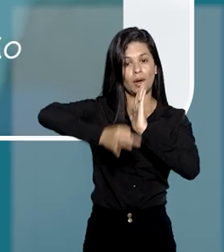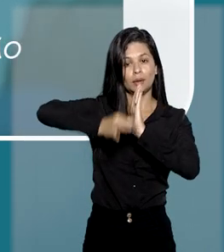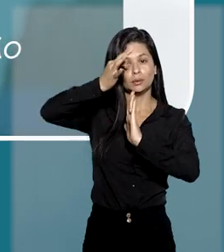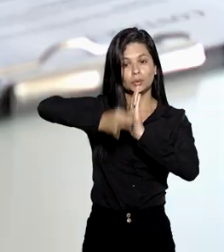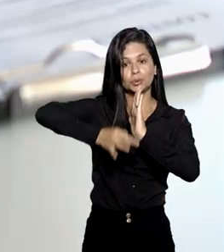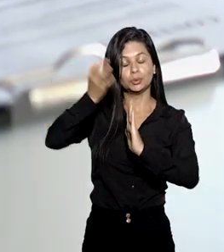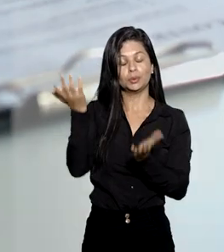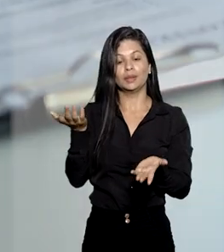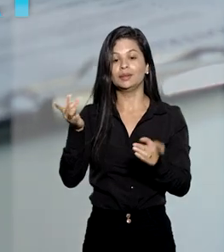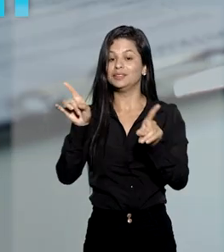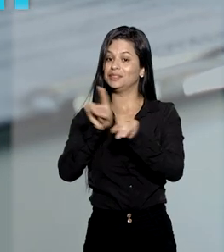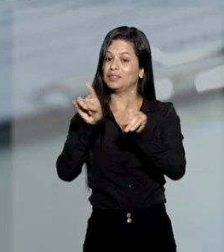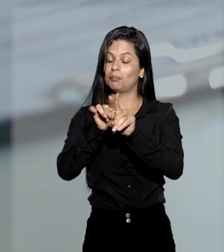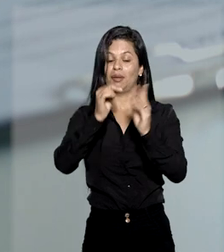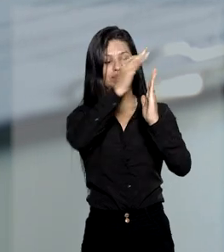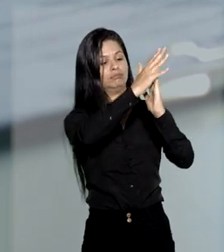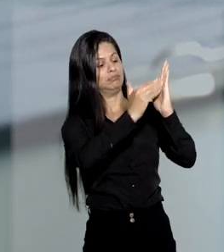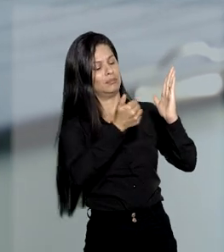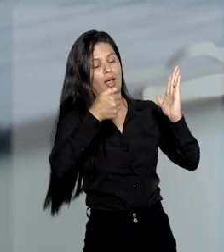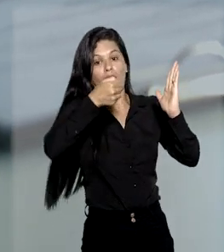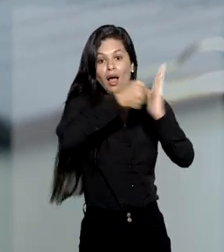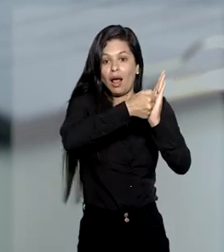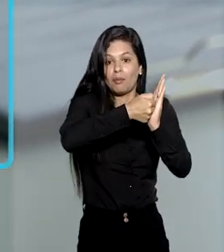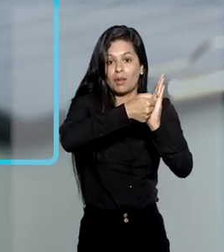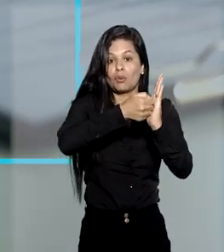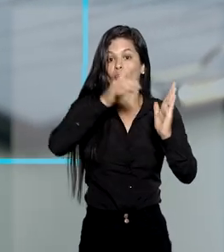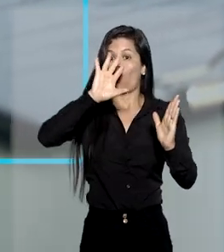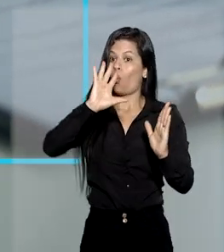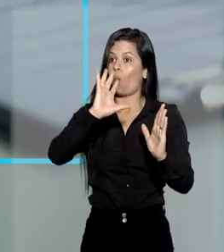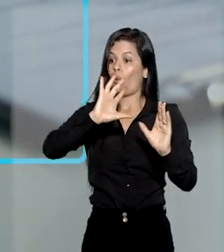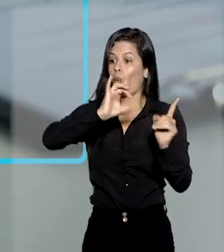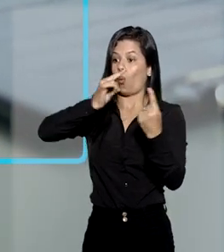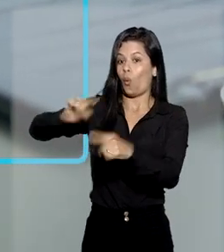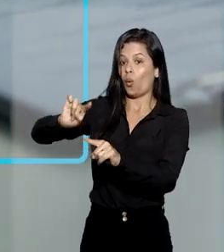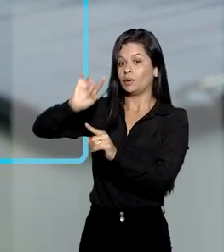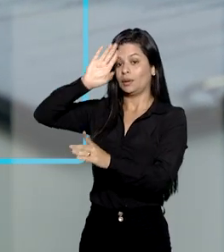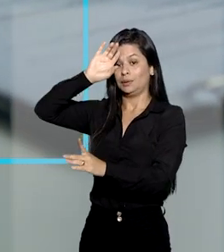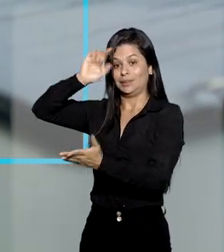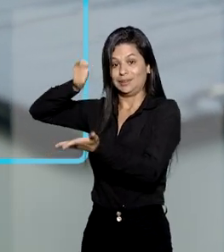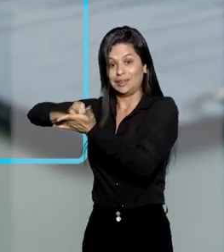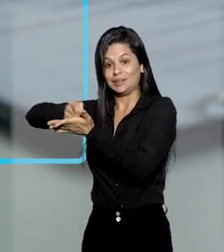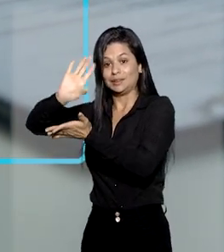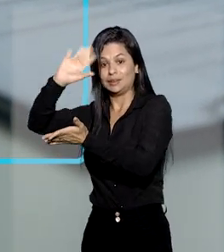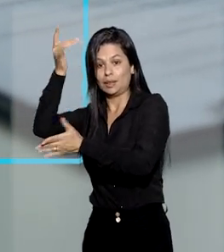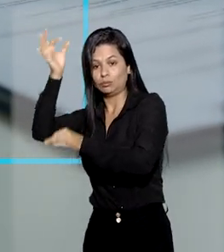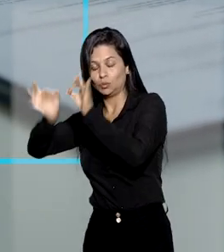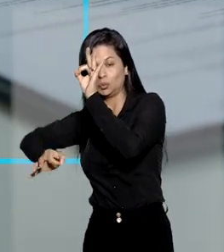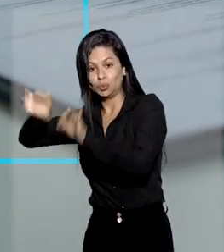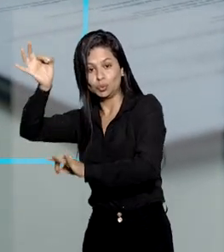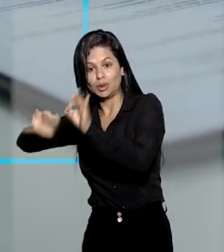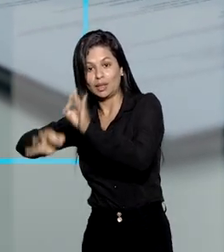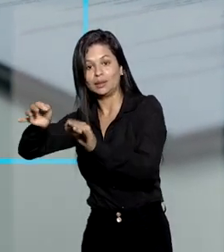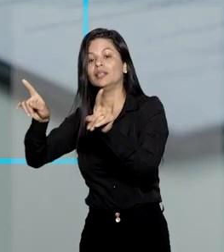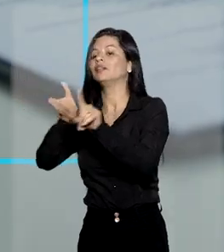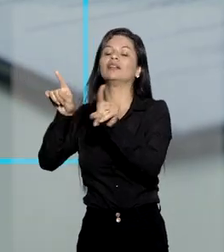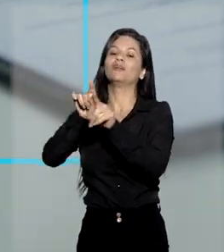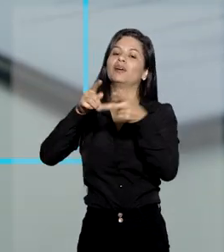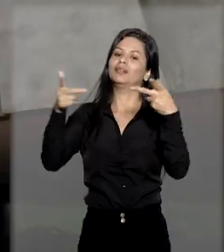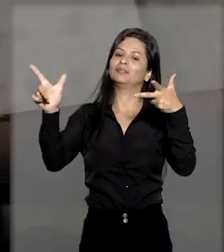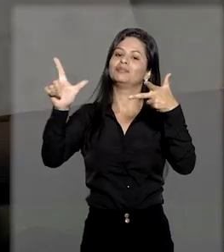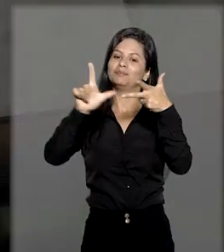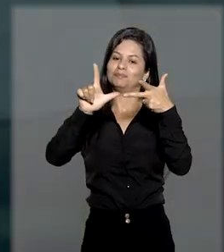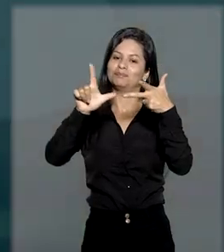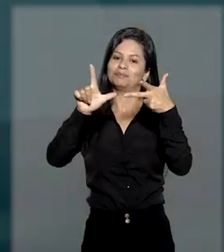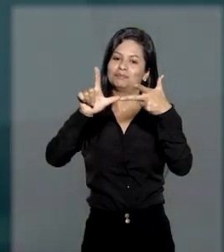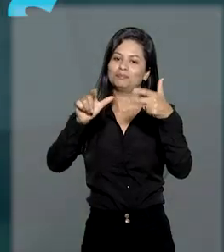Ah, e não cabe reclamação constitucional contra decisão transitada em julgado e contra ato legislativo.